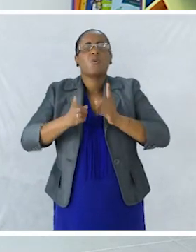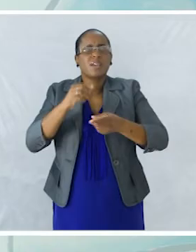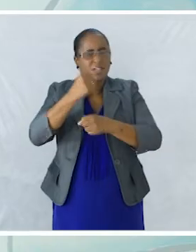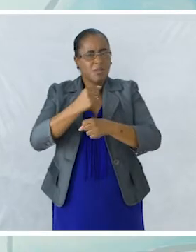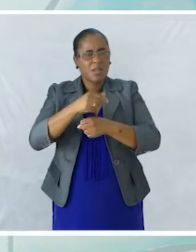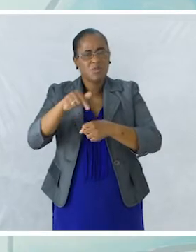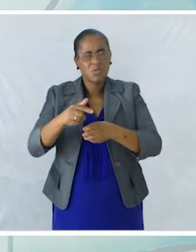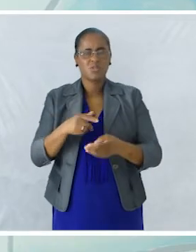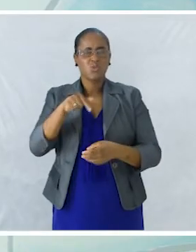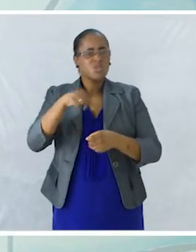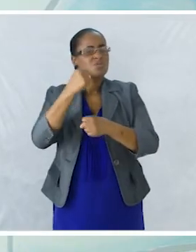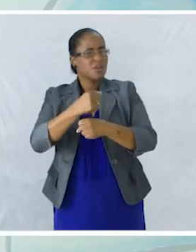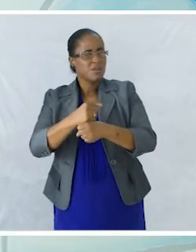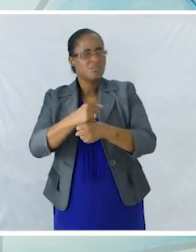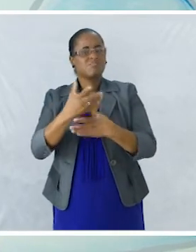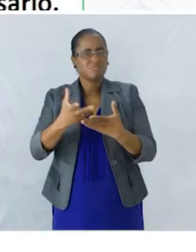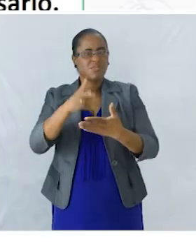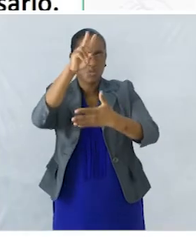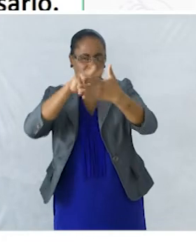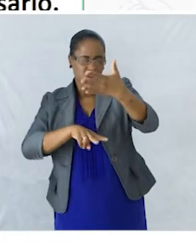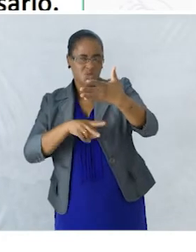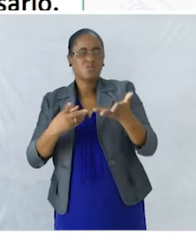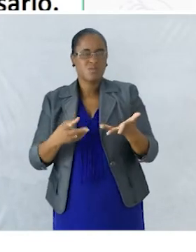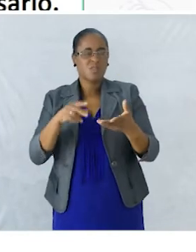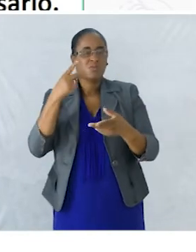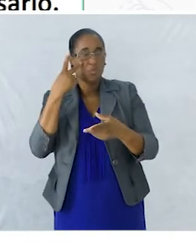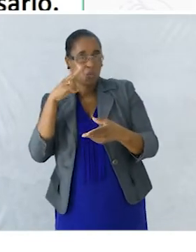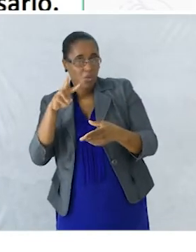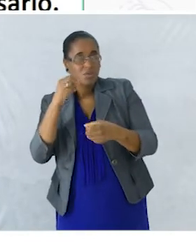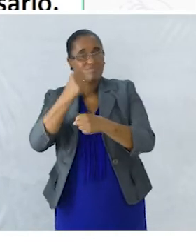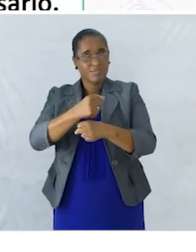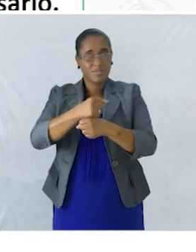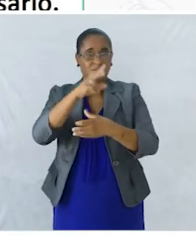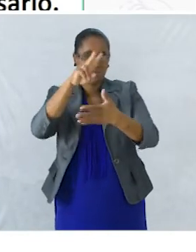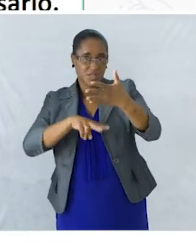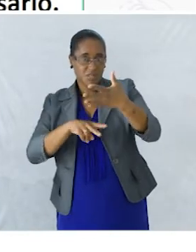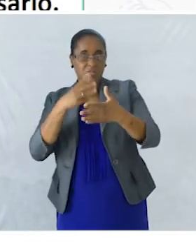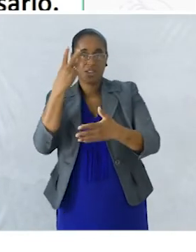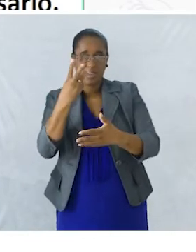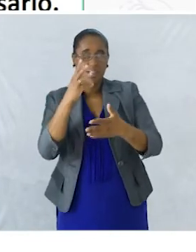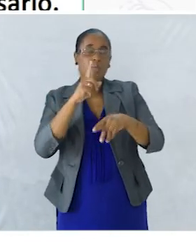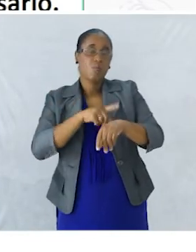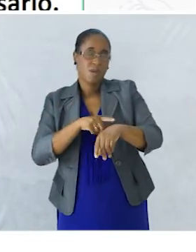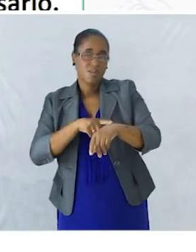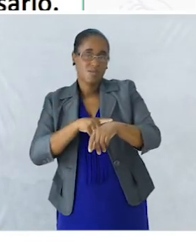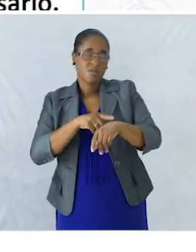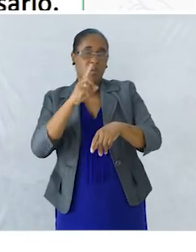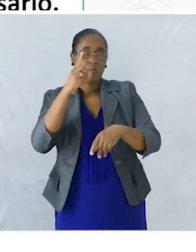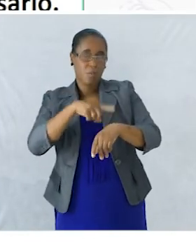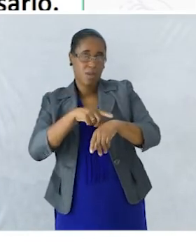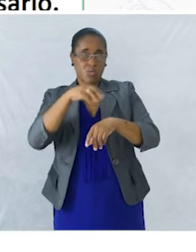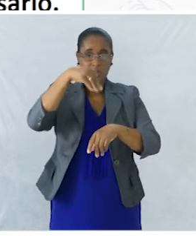hoje? Trabalhamos a produção textual Vimos que a produção textual Passa por três momentos Momento da